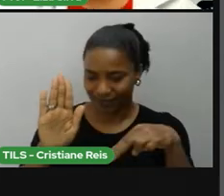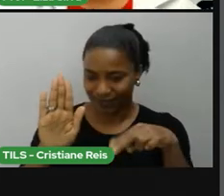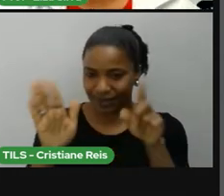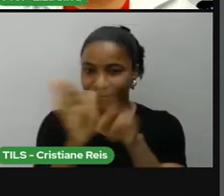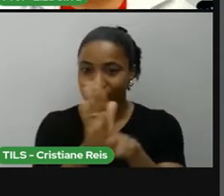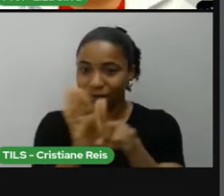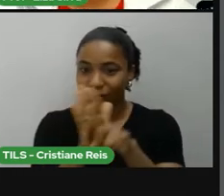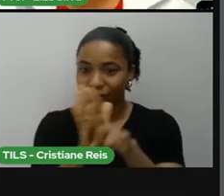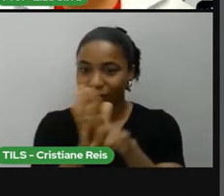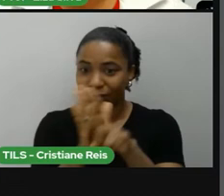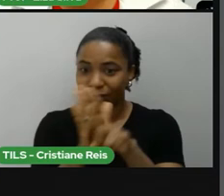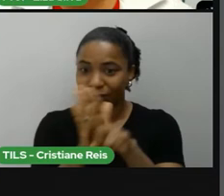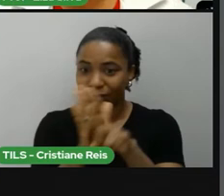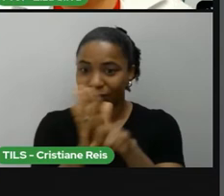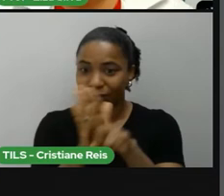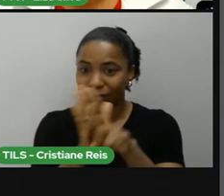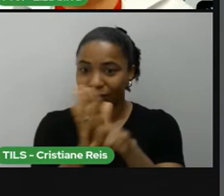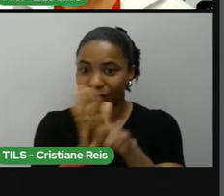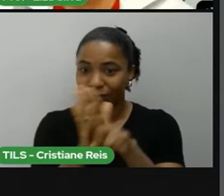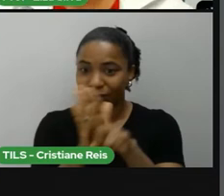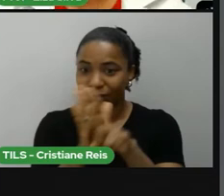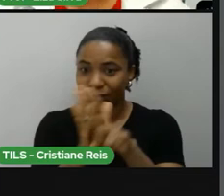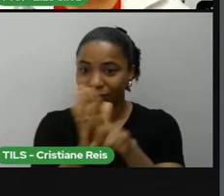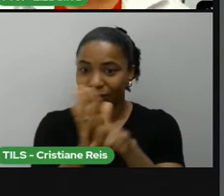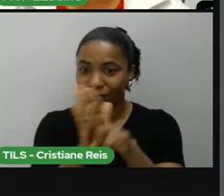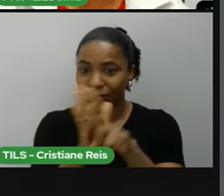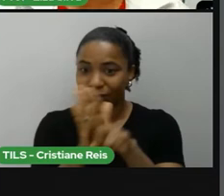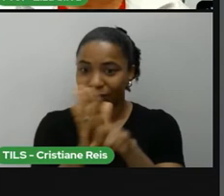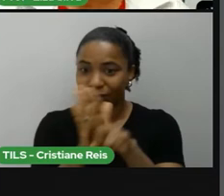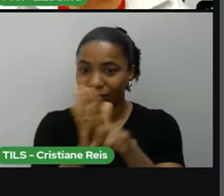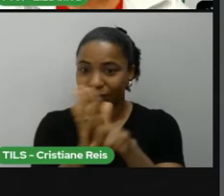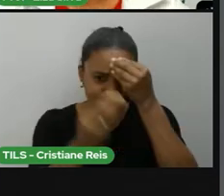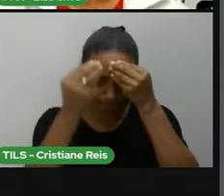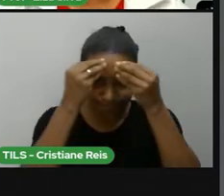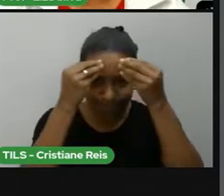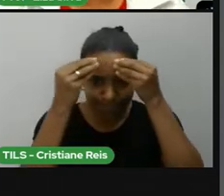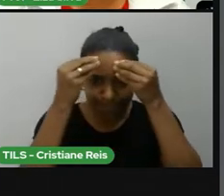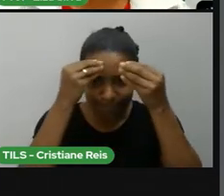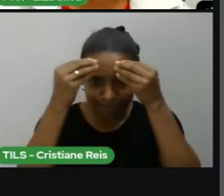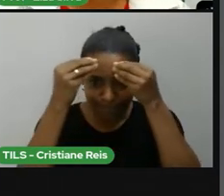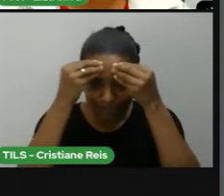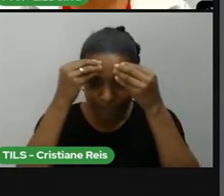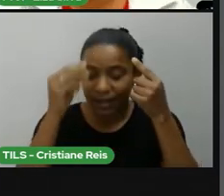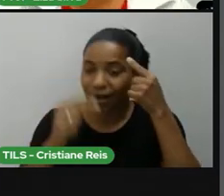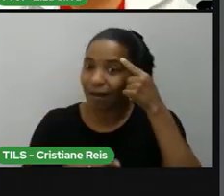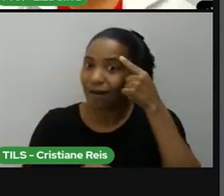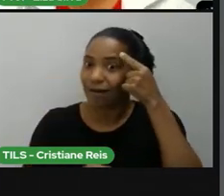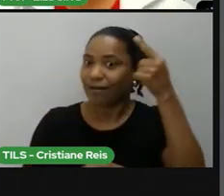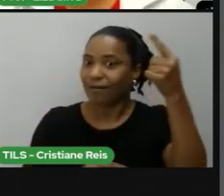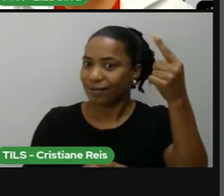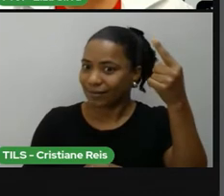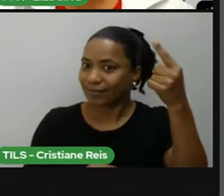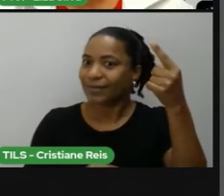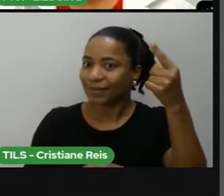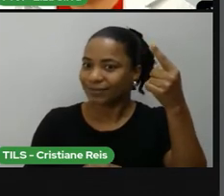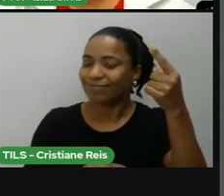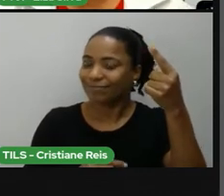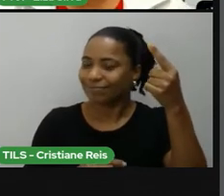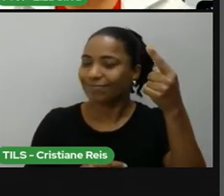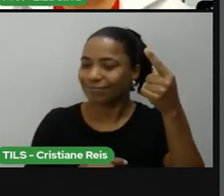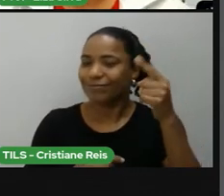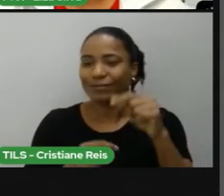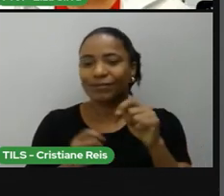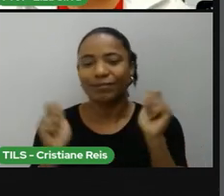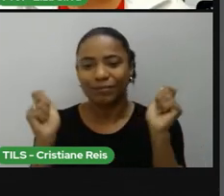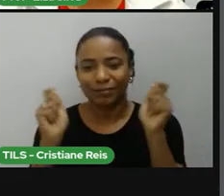tudo que nós estudamos até agora vocês irão também acionar os conhecimentos que vocês já possuem e